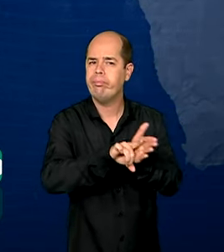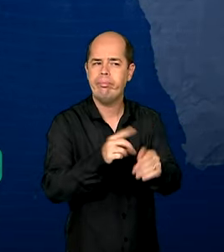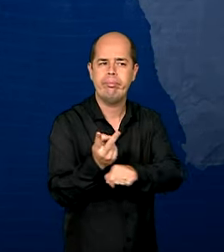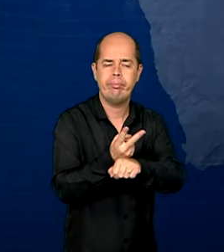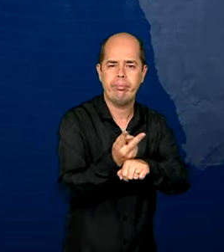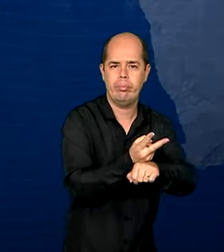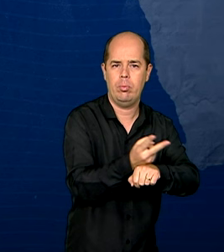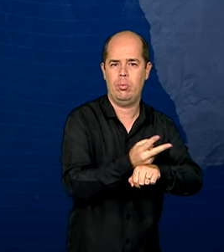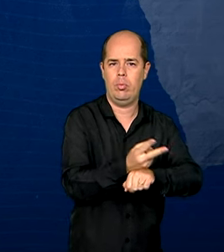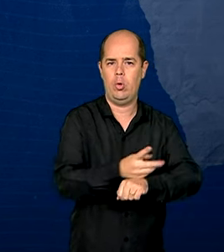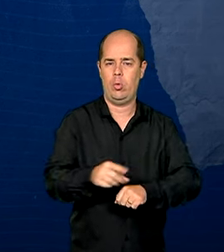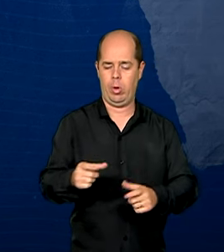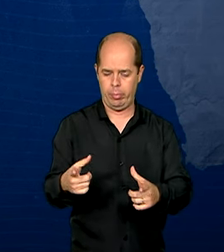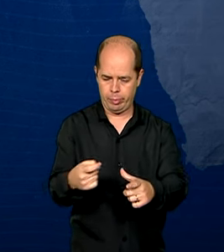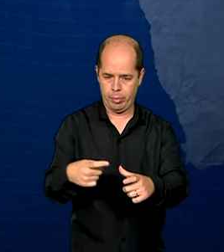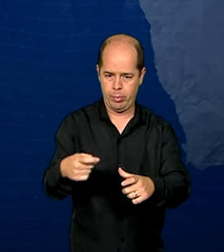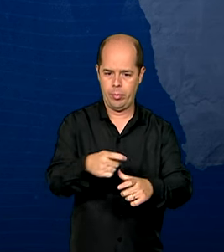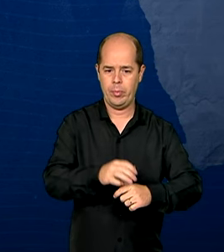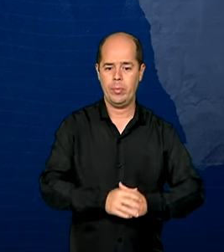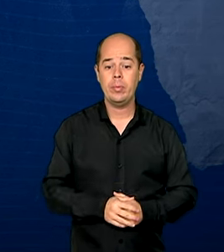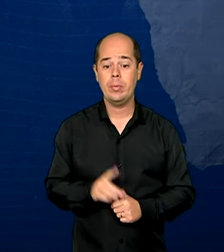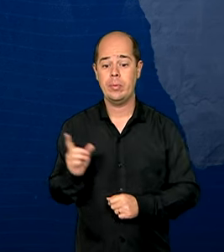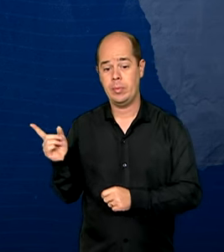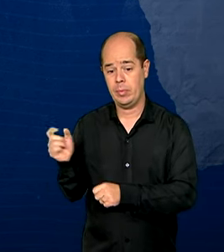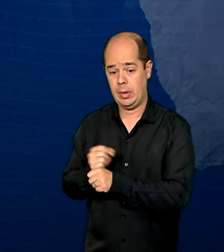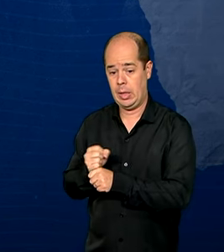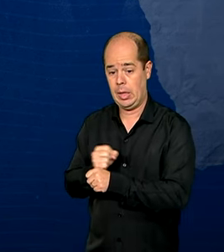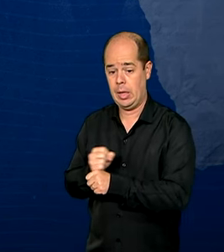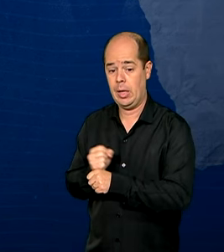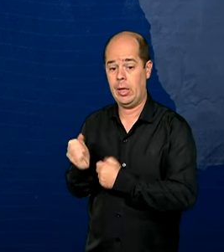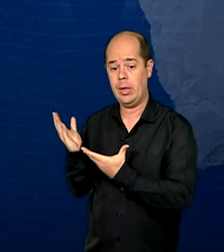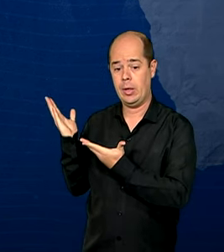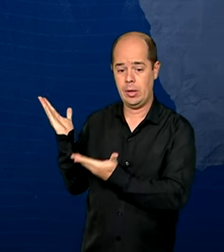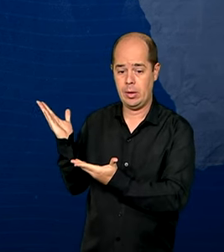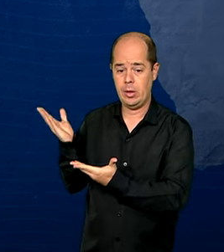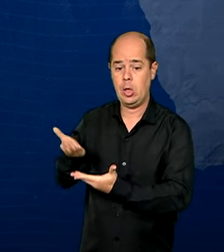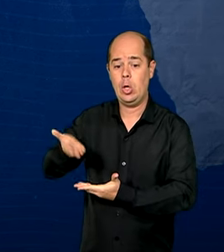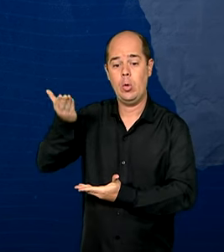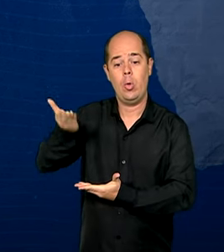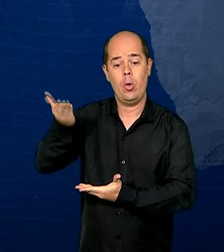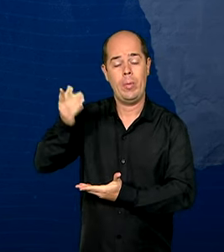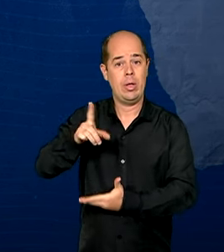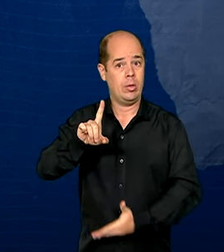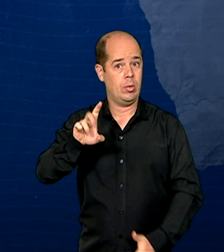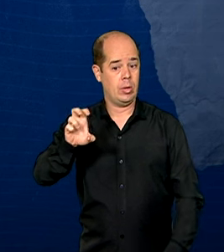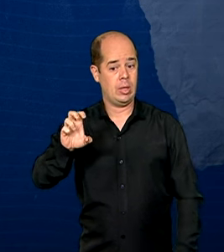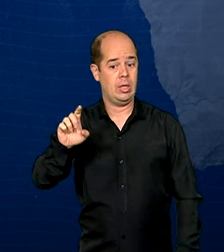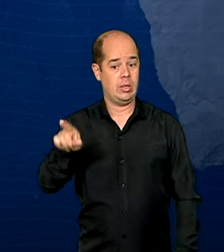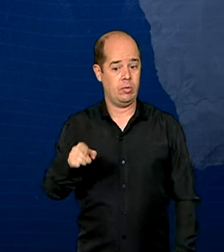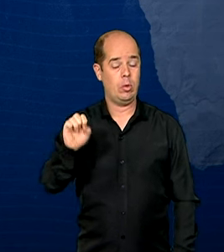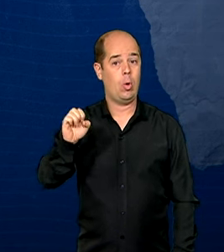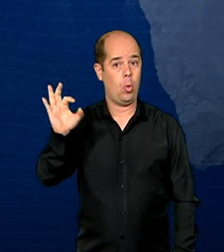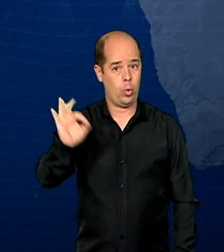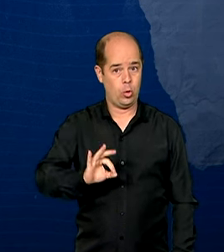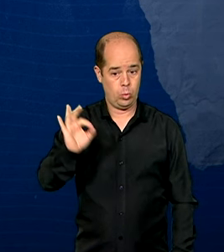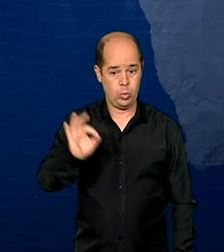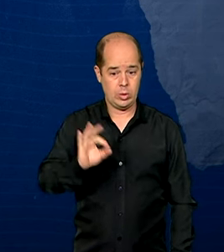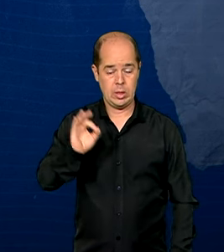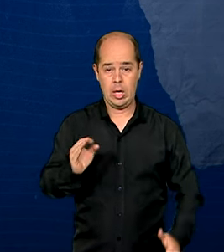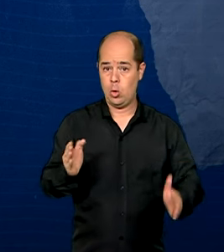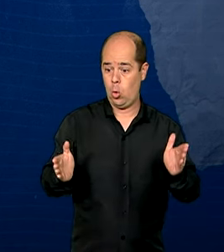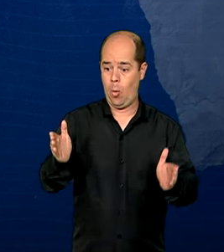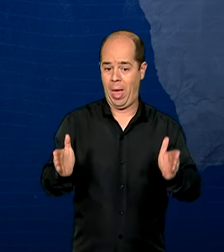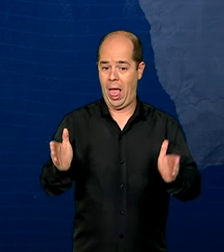15,8% no número de casos prováveis de dengue no país, em comparação com 2022. As